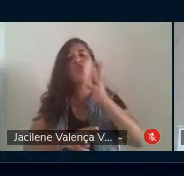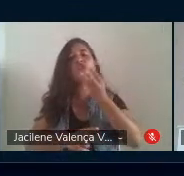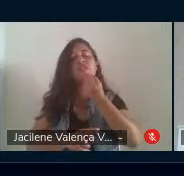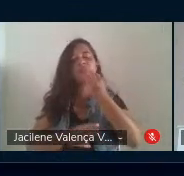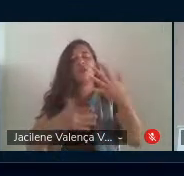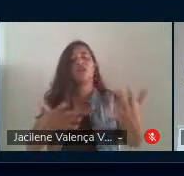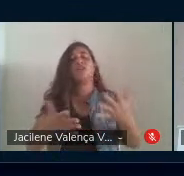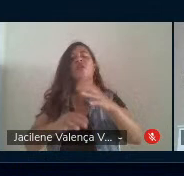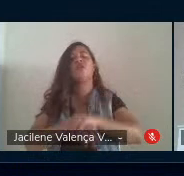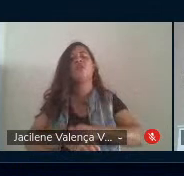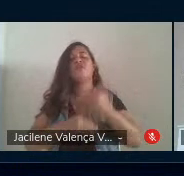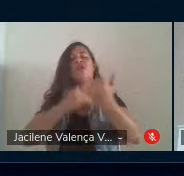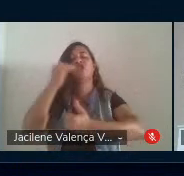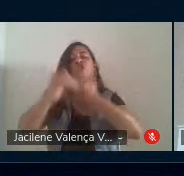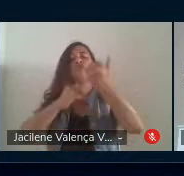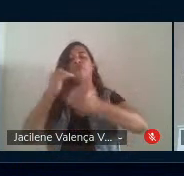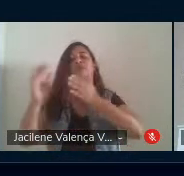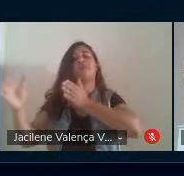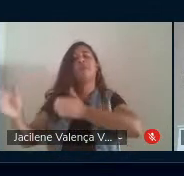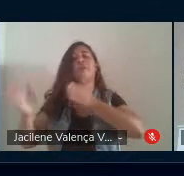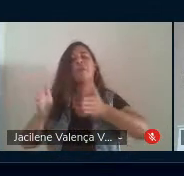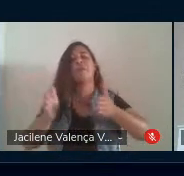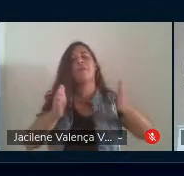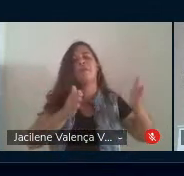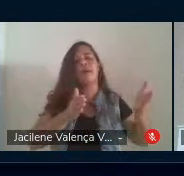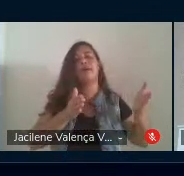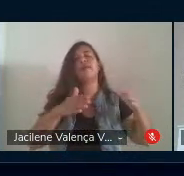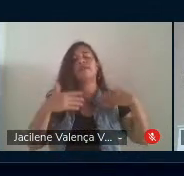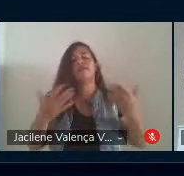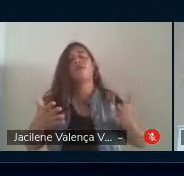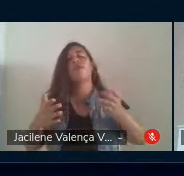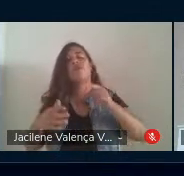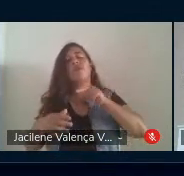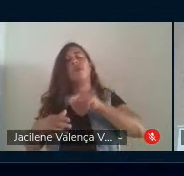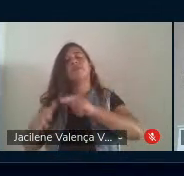foi-se construindo um programa. Esse programa